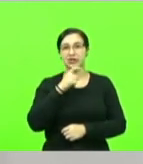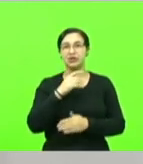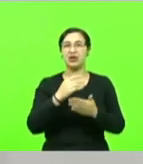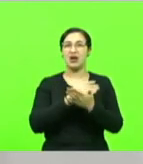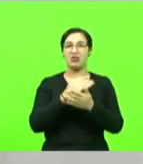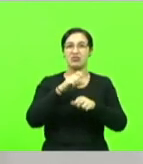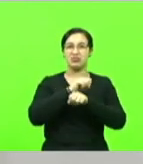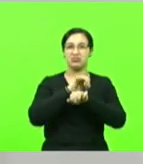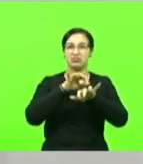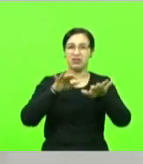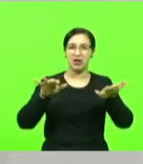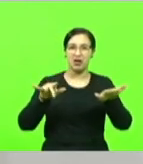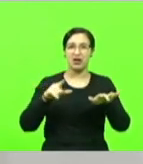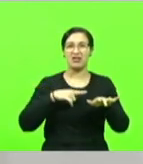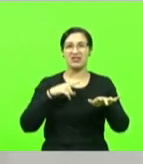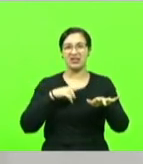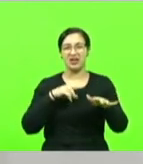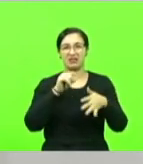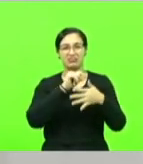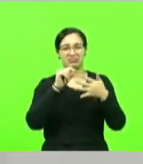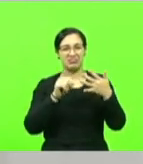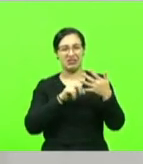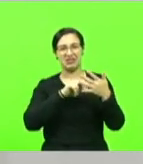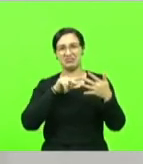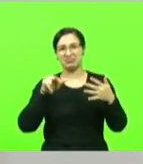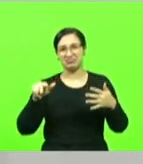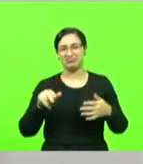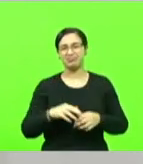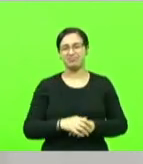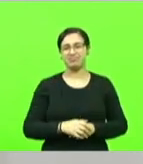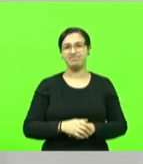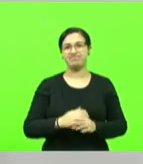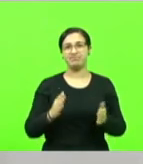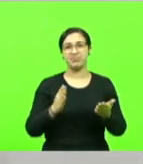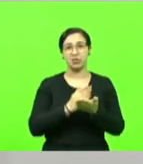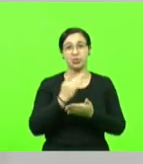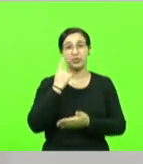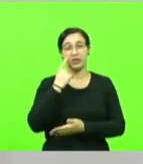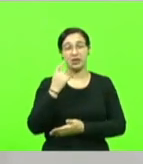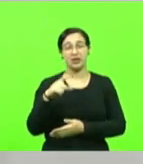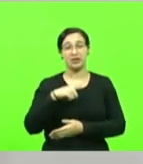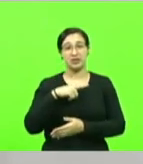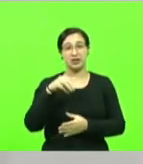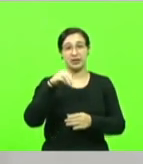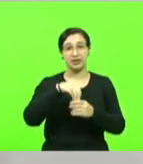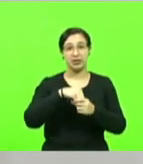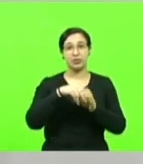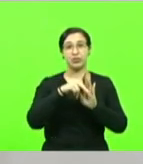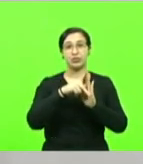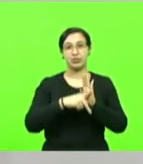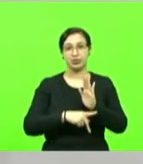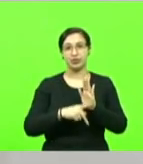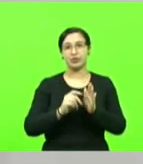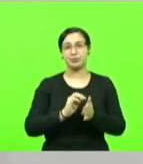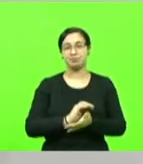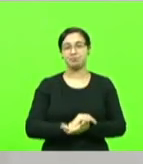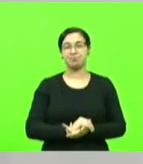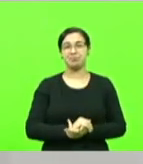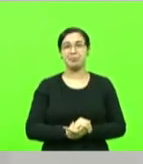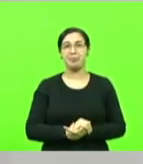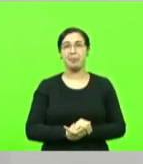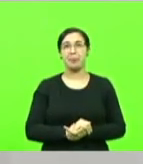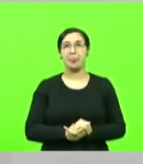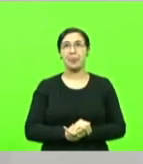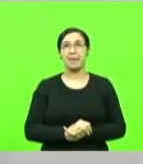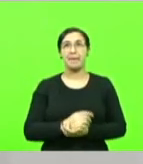essa sacanagem em meio aos interessados ao projeto. Mentira. O